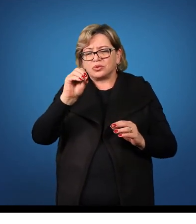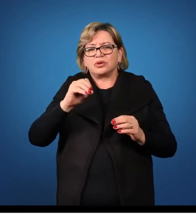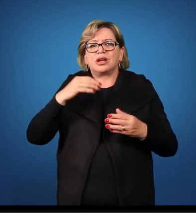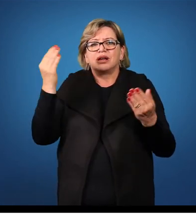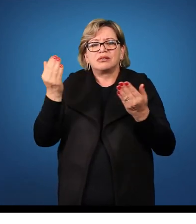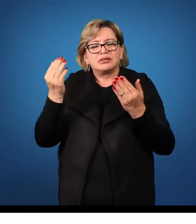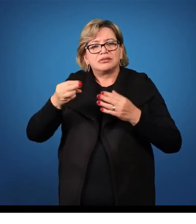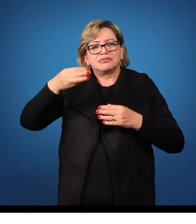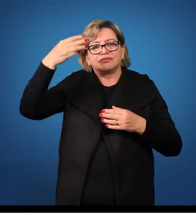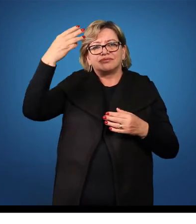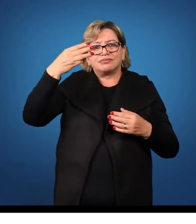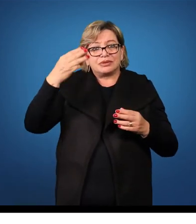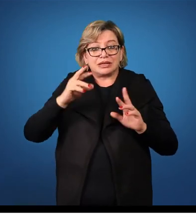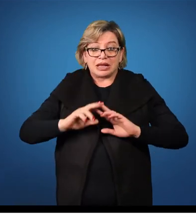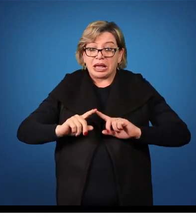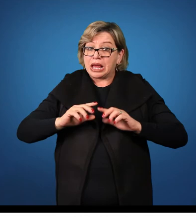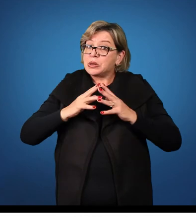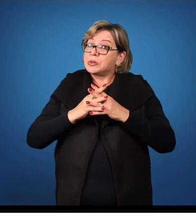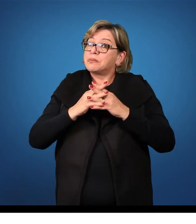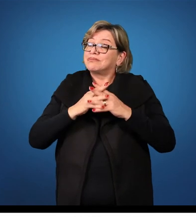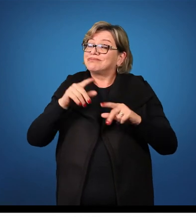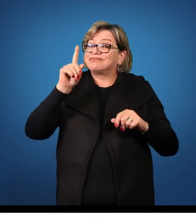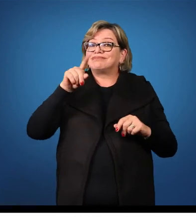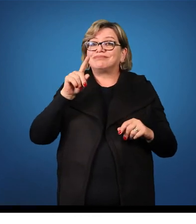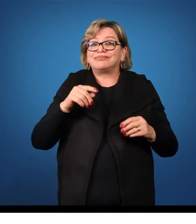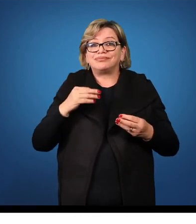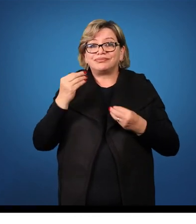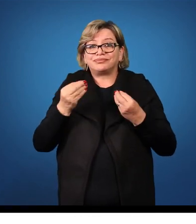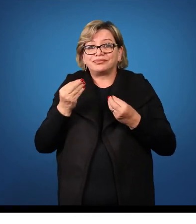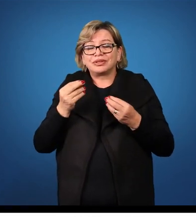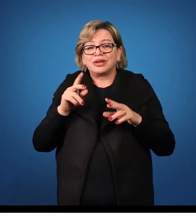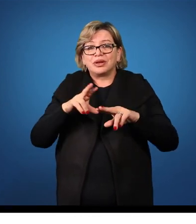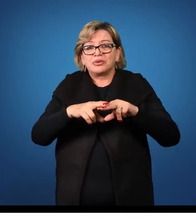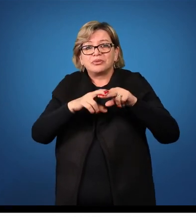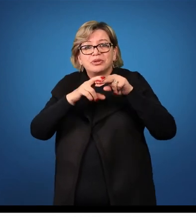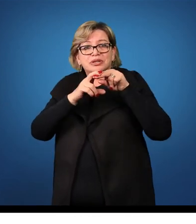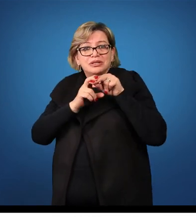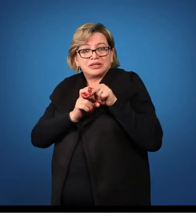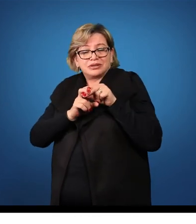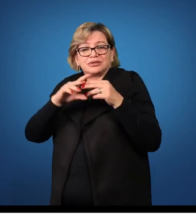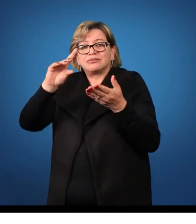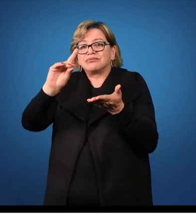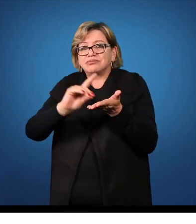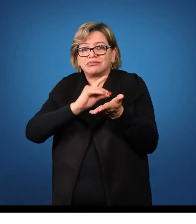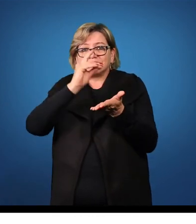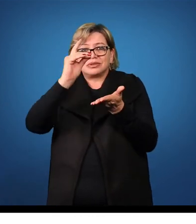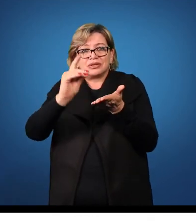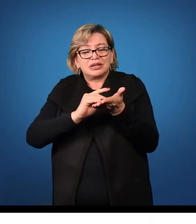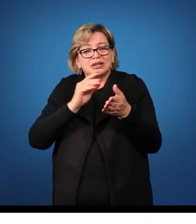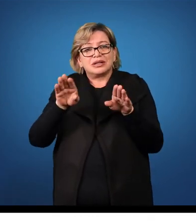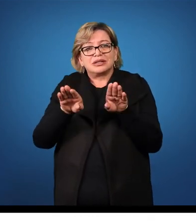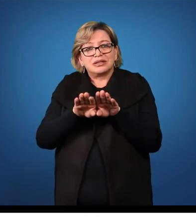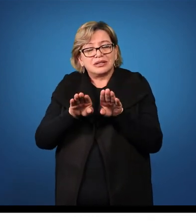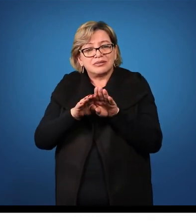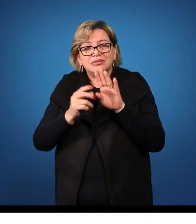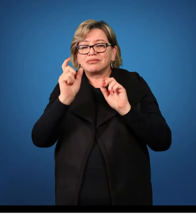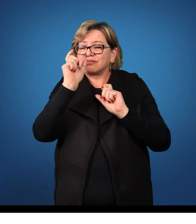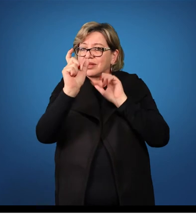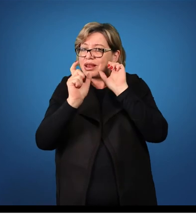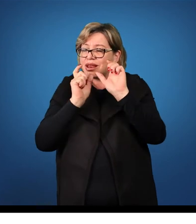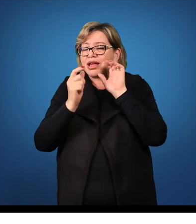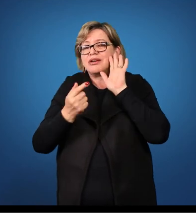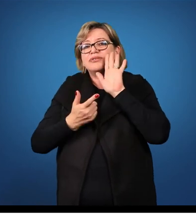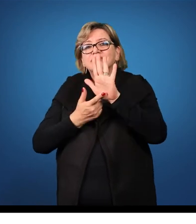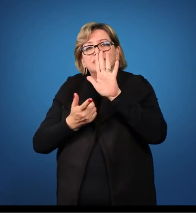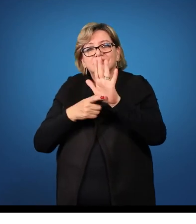declinação, já é um pouco mais complicado. Em vista disso, os dicionários e o vocabulário apresentado